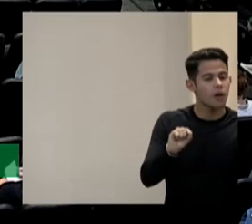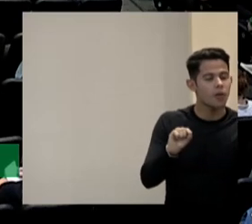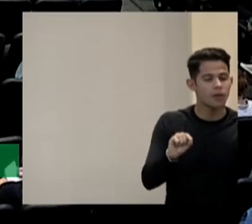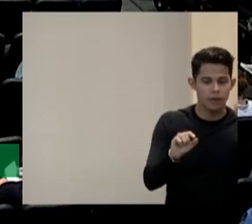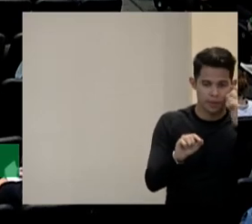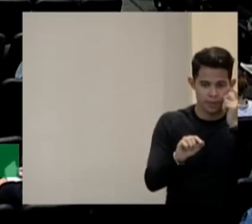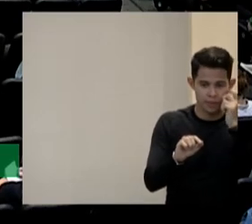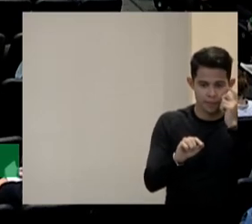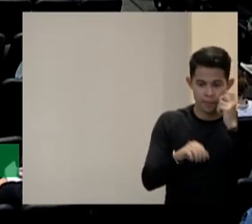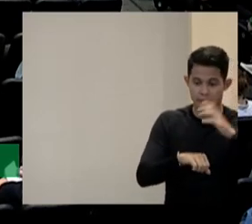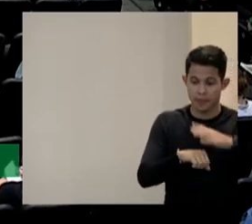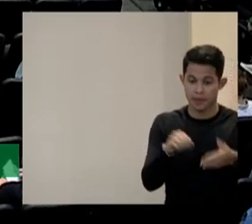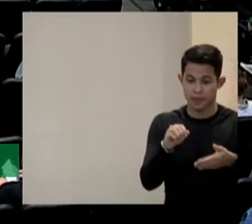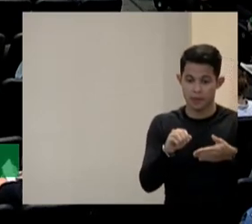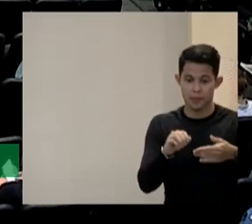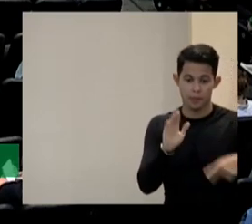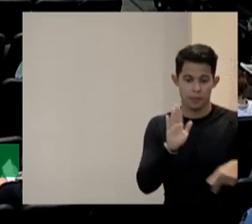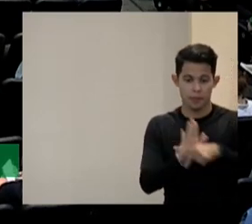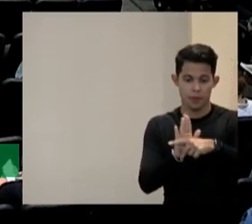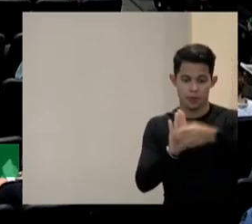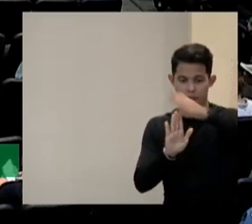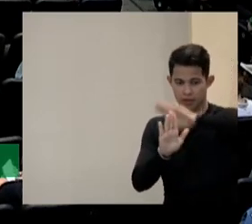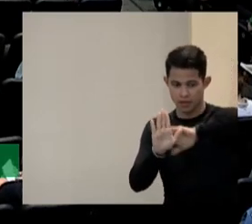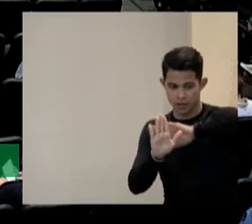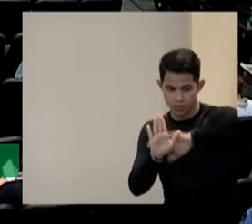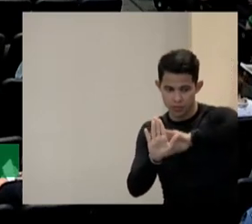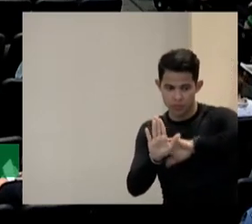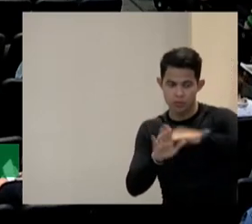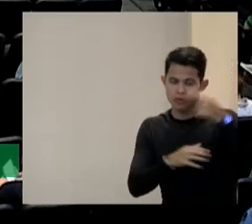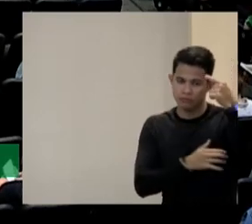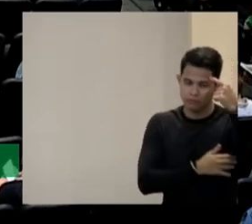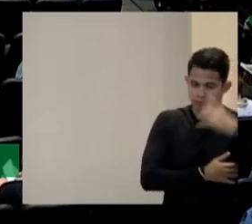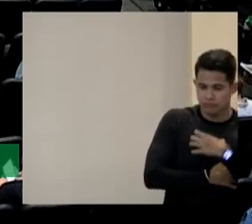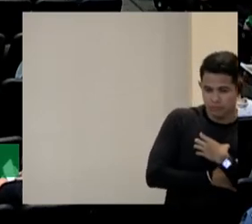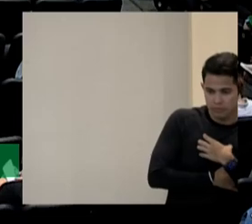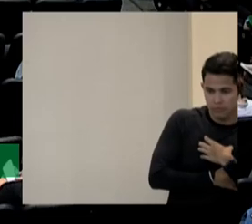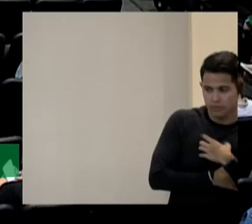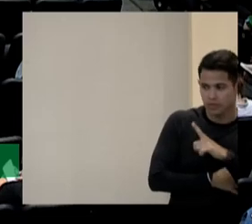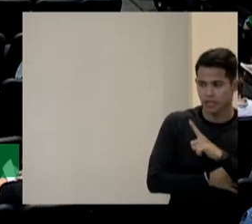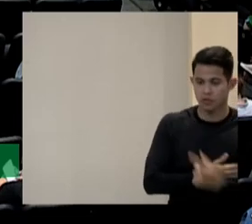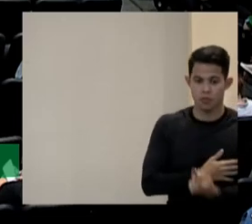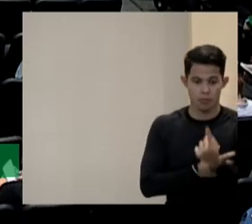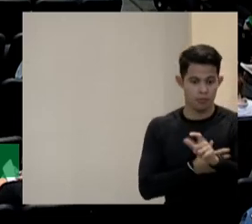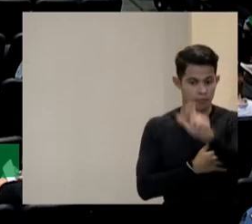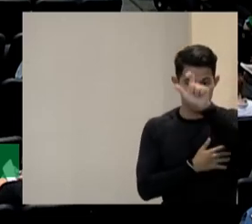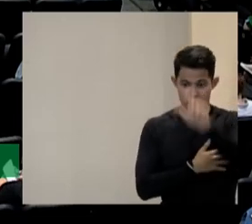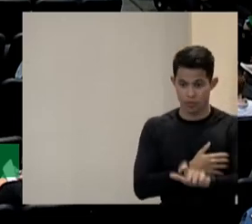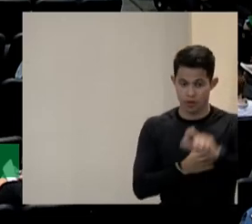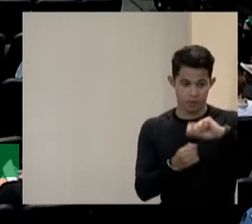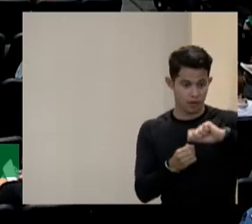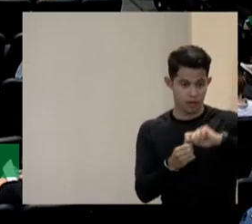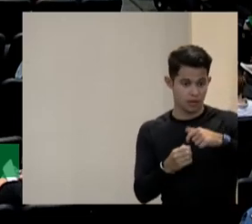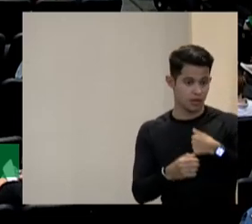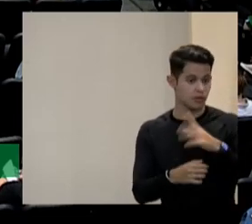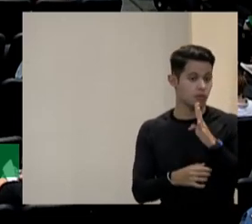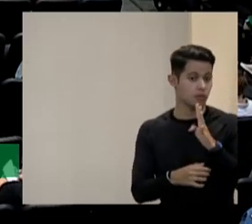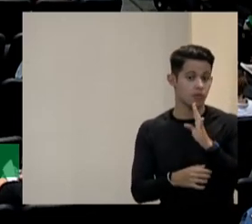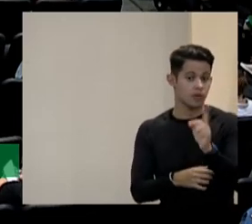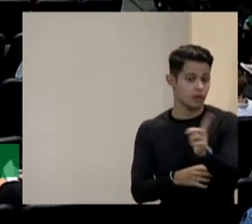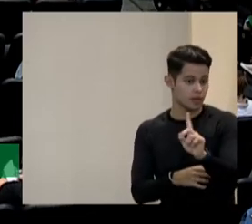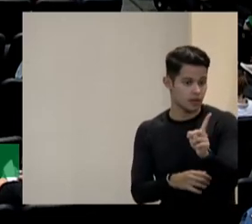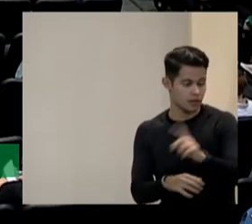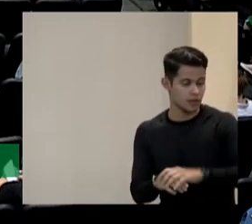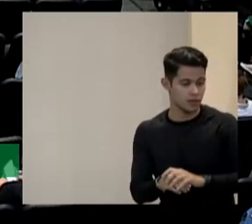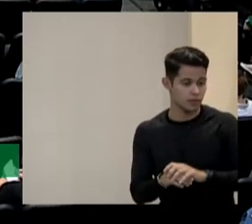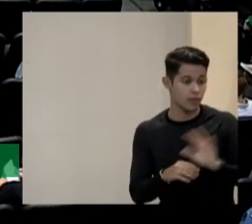tua própria ideologia forma de pensar e é feito por uma pessoa que a gente nem conhece isto acontece é real